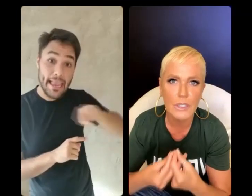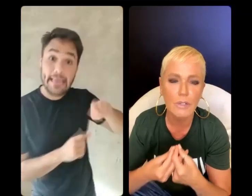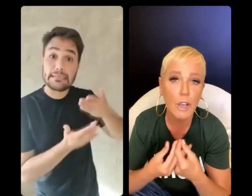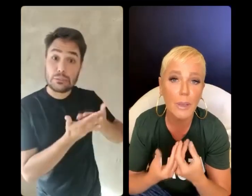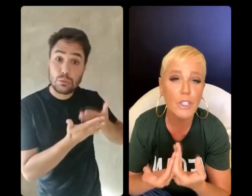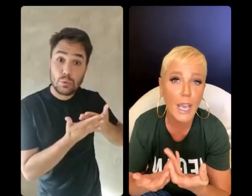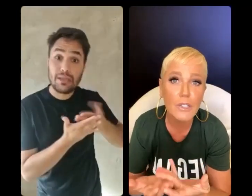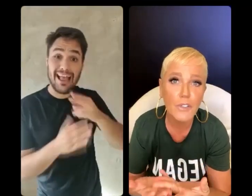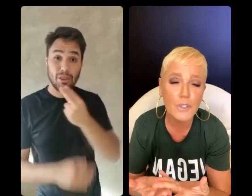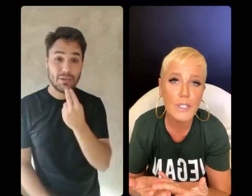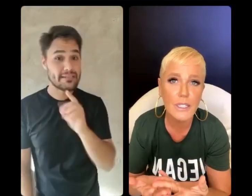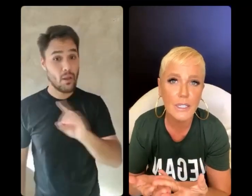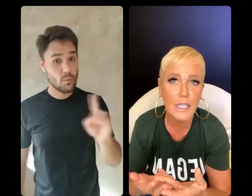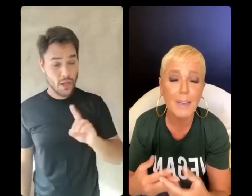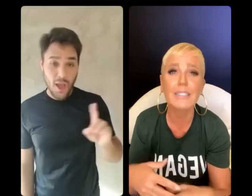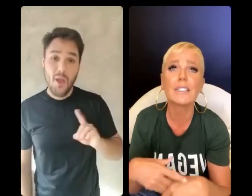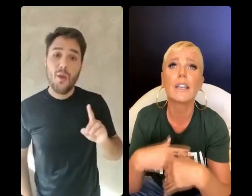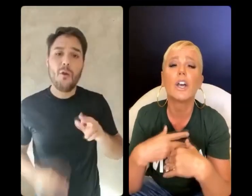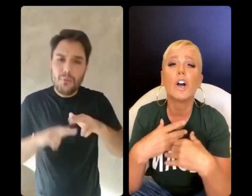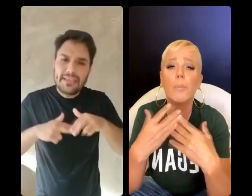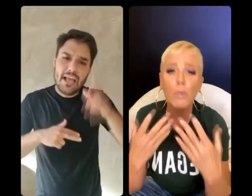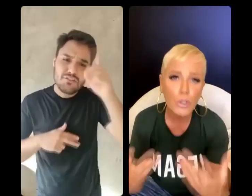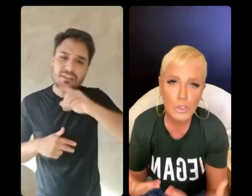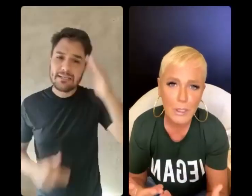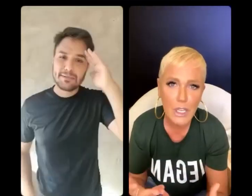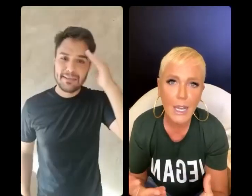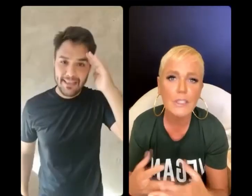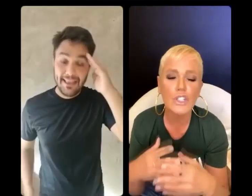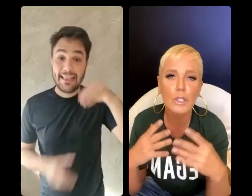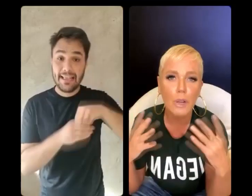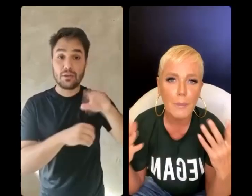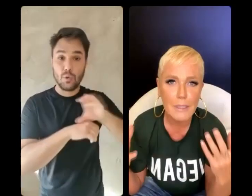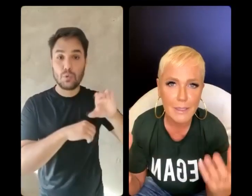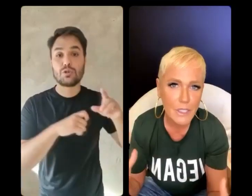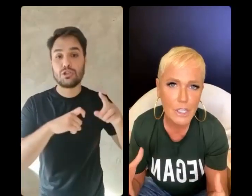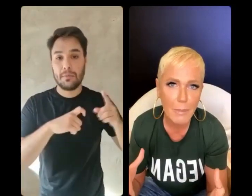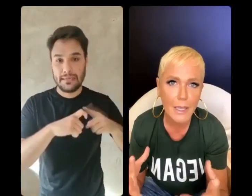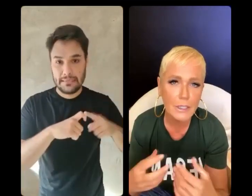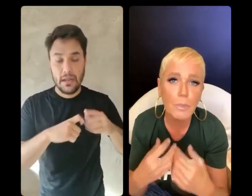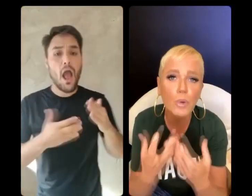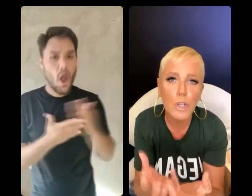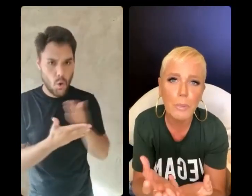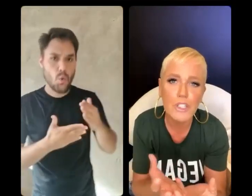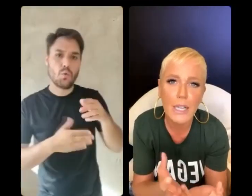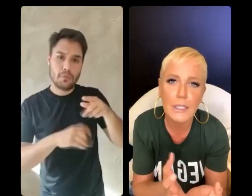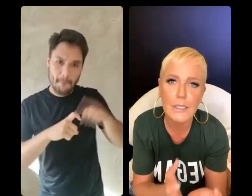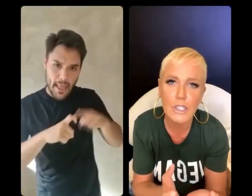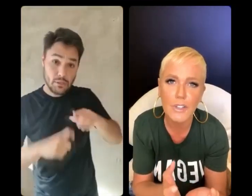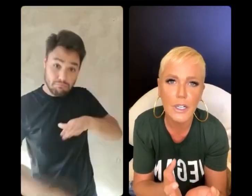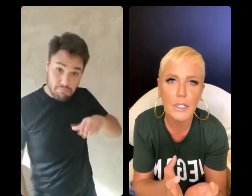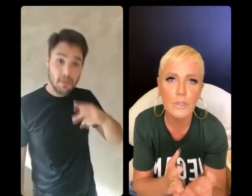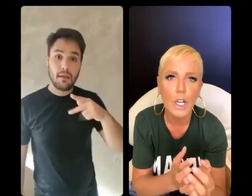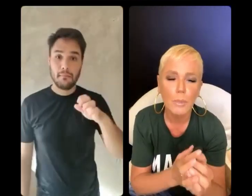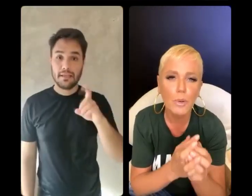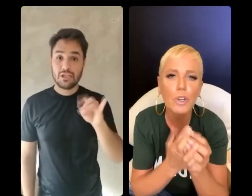médicos, então realmente é difícil eles entenderem, mas existem muitos pediatras que já estão com a cabeça bastante aberta, então procure um pediatra que